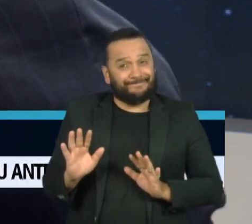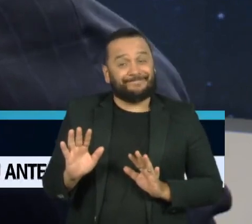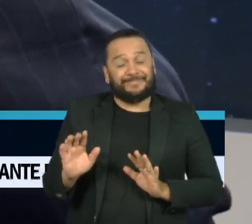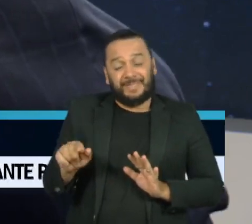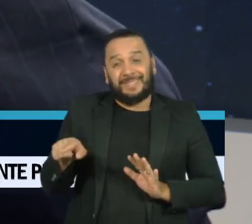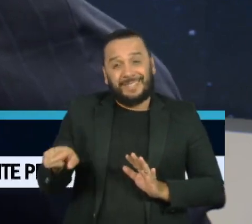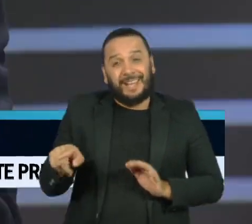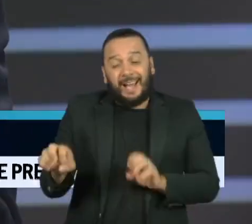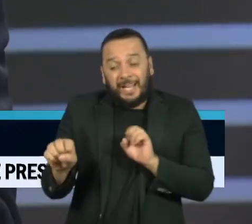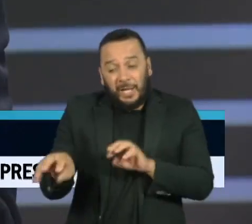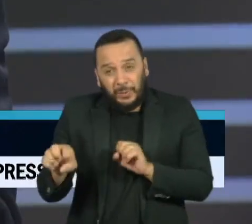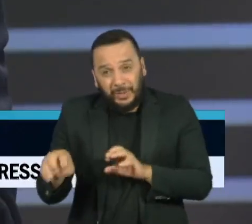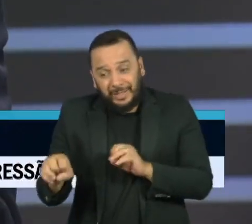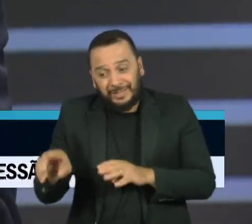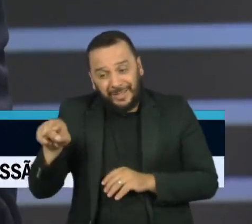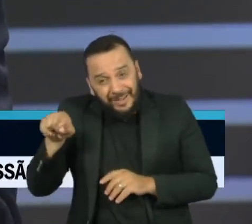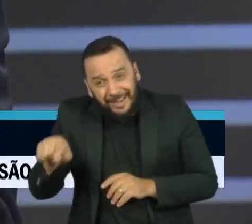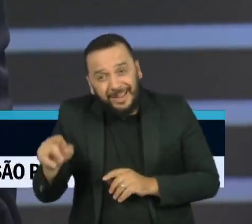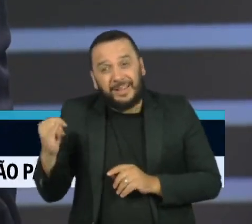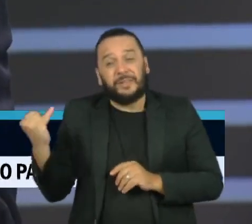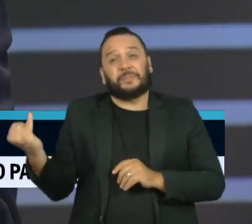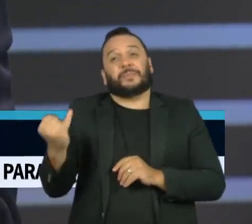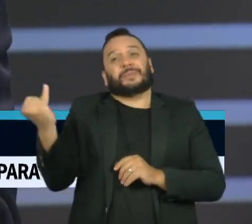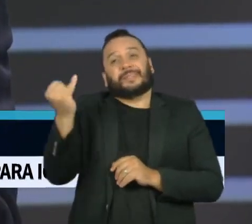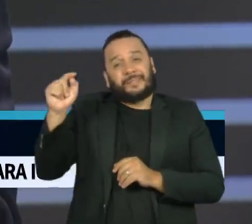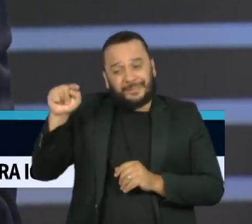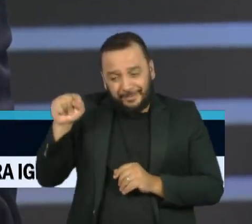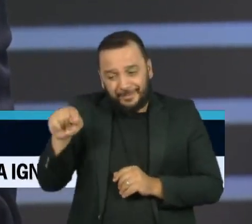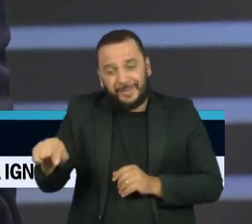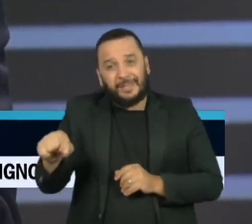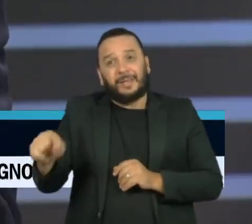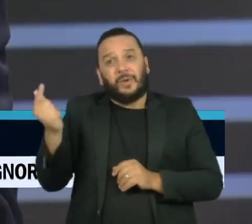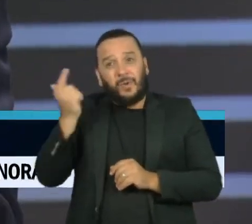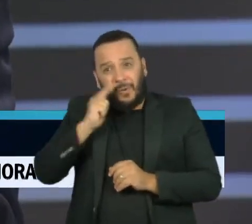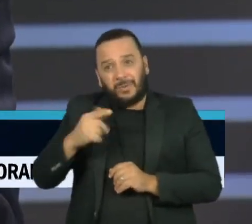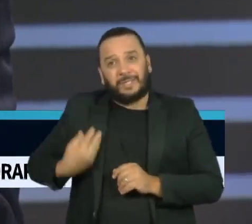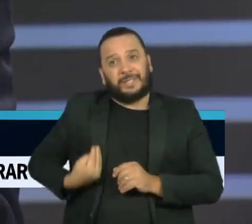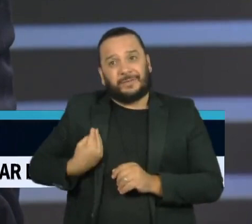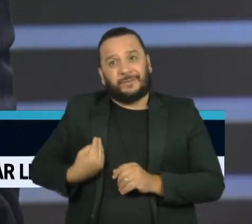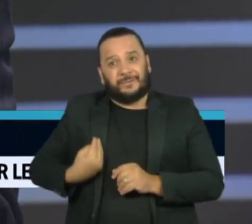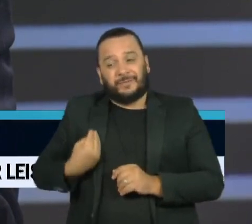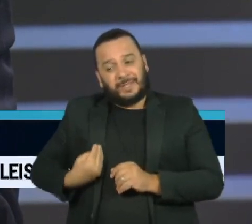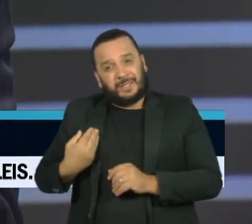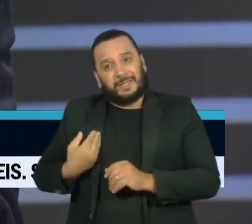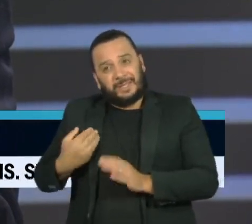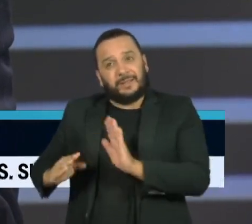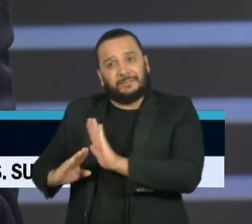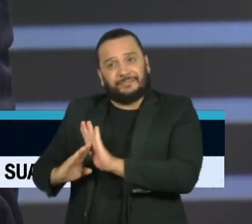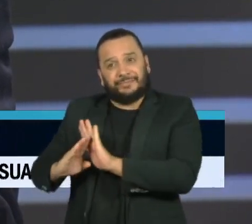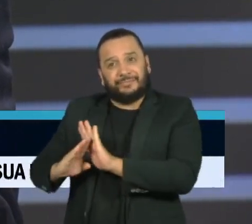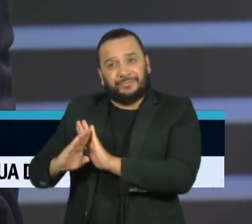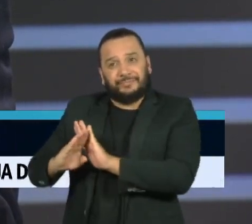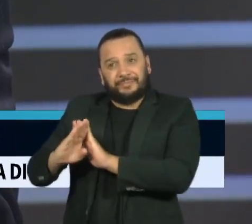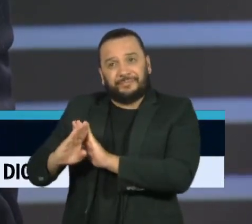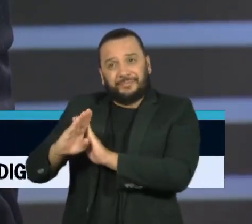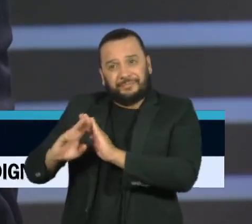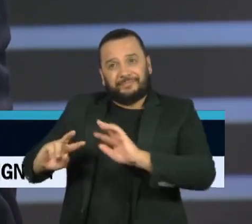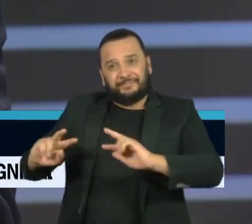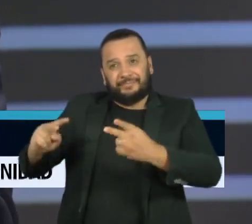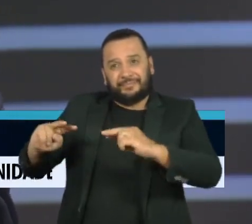assim como você propiciar uma melhoria de condição material, são elementos que, de fato,